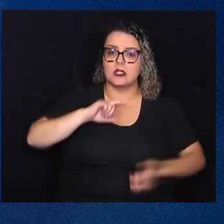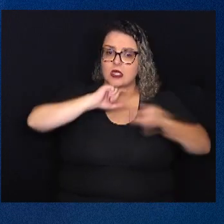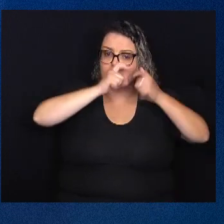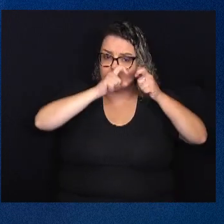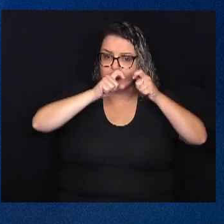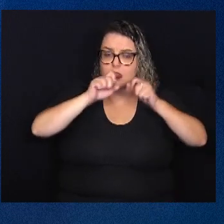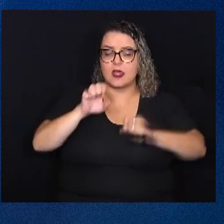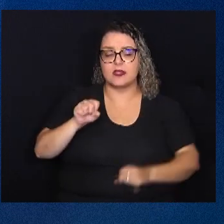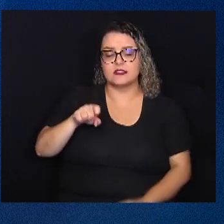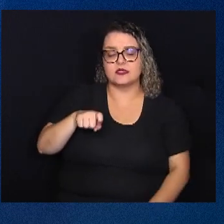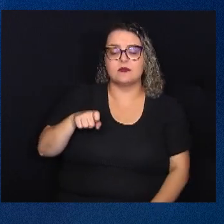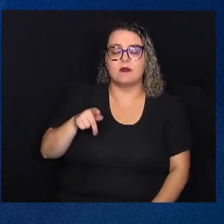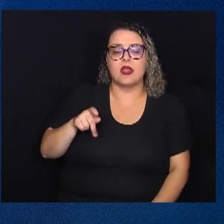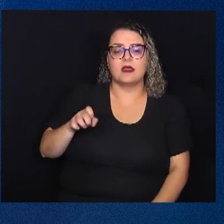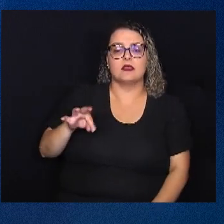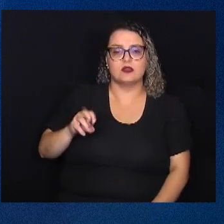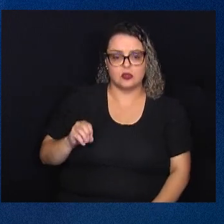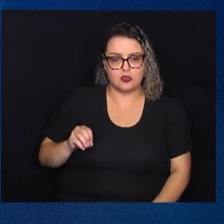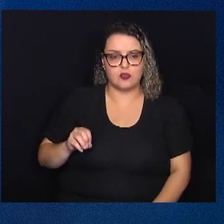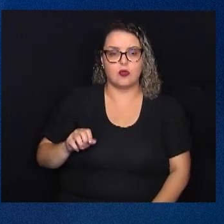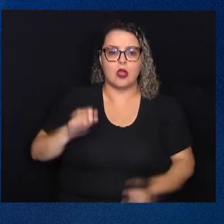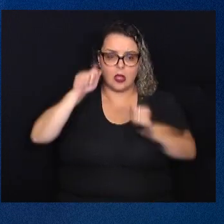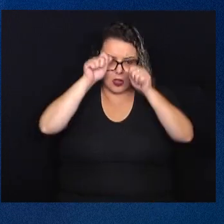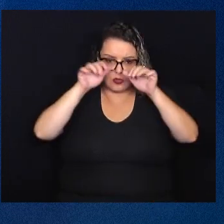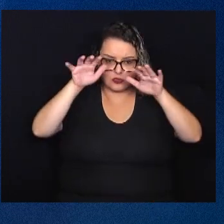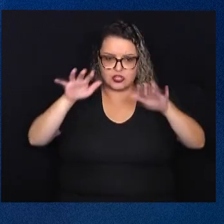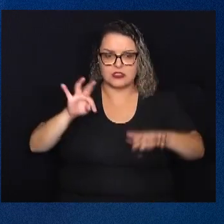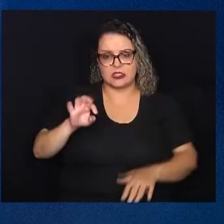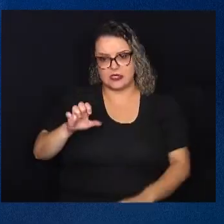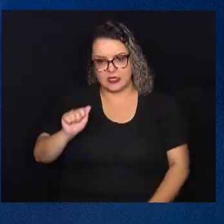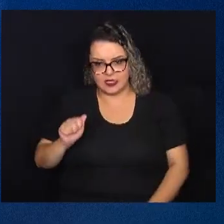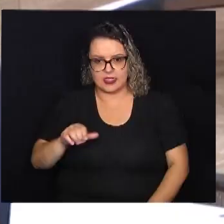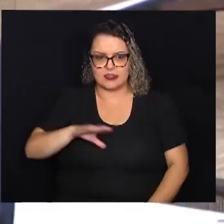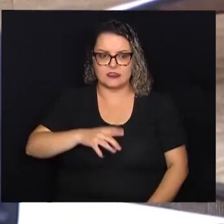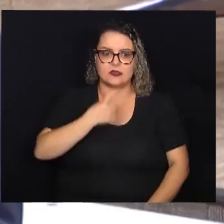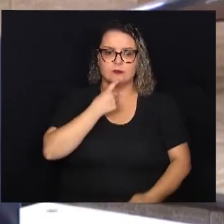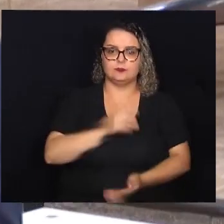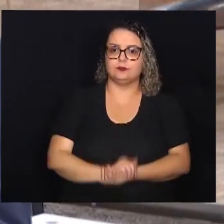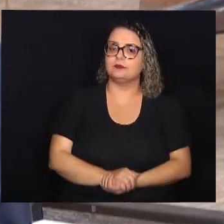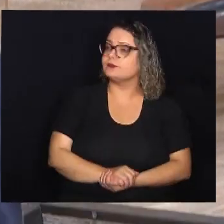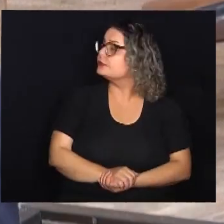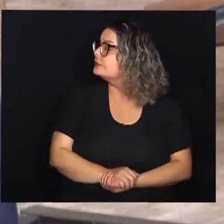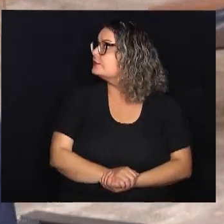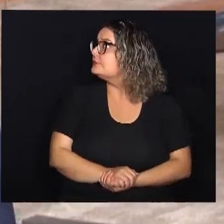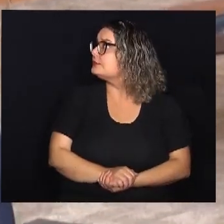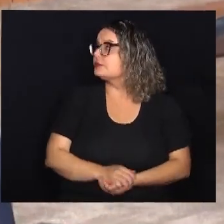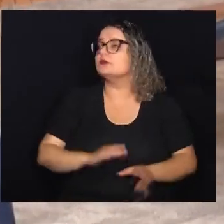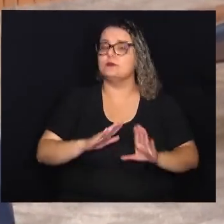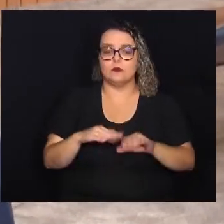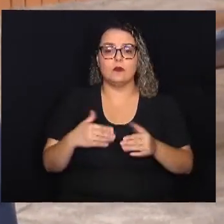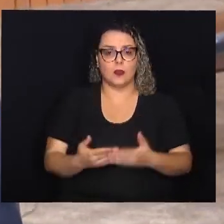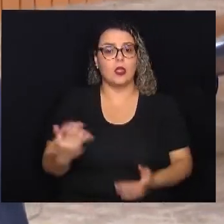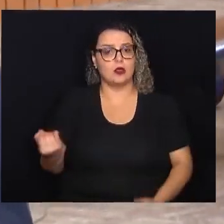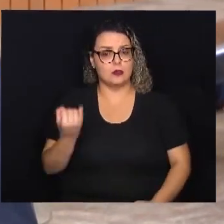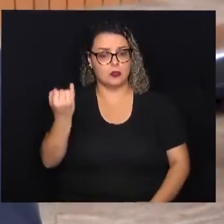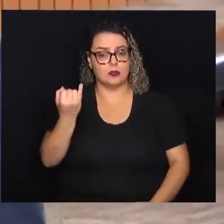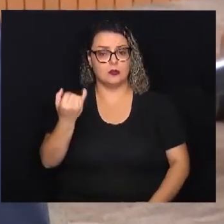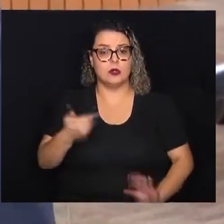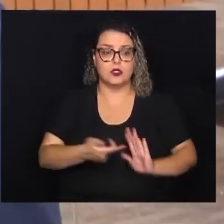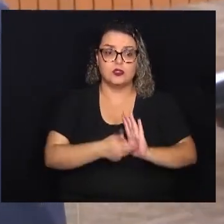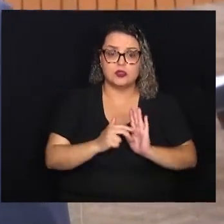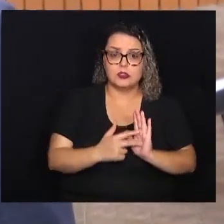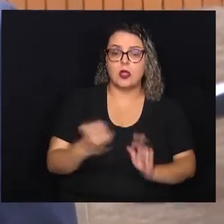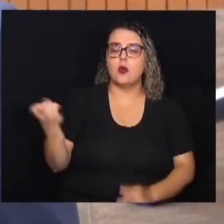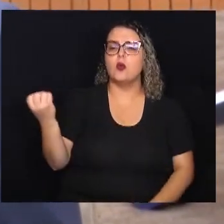transtorno de espectro autista na cidade de Campinas. É um requerimento importante, porque vem no